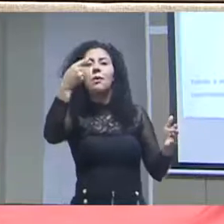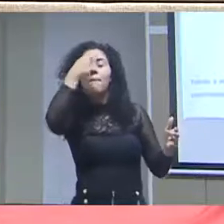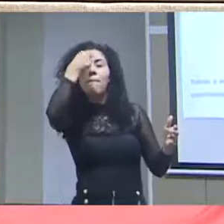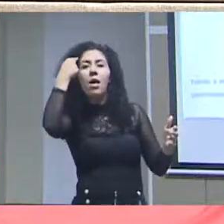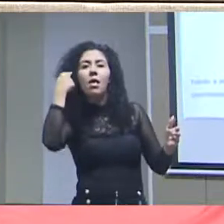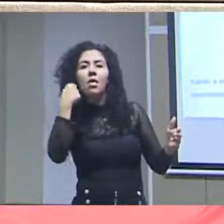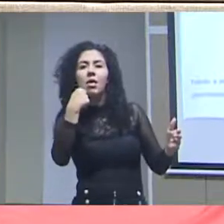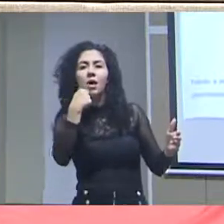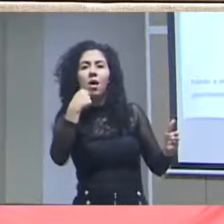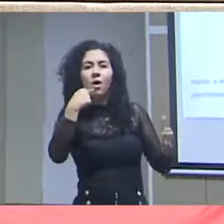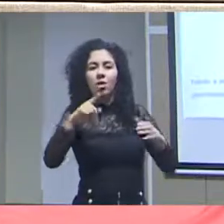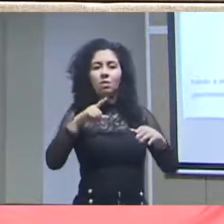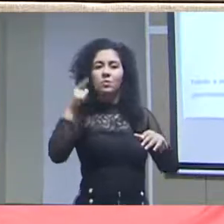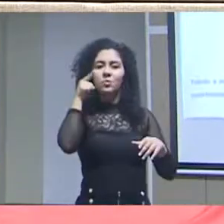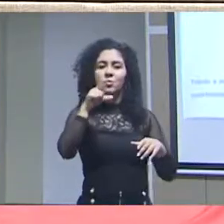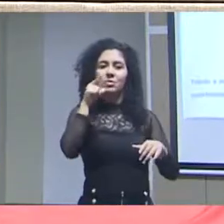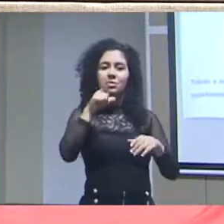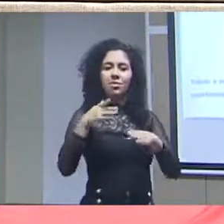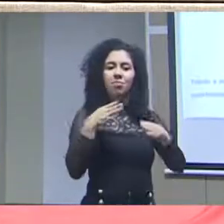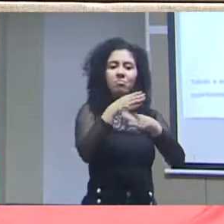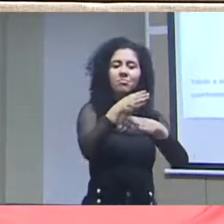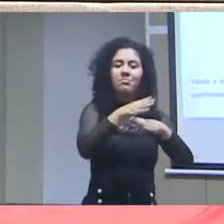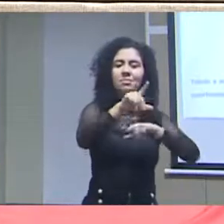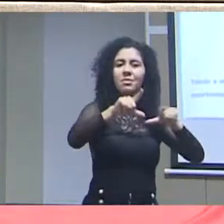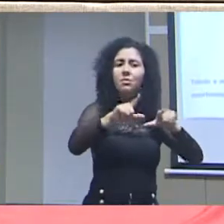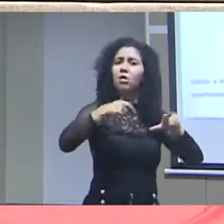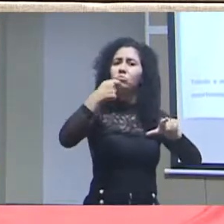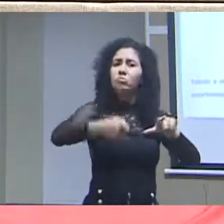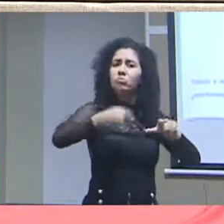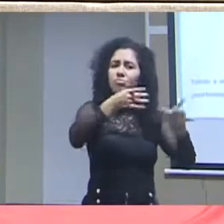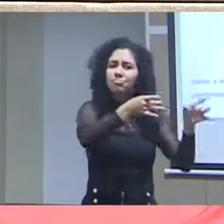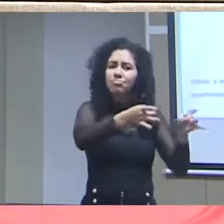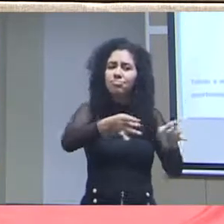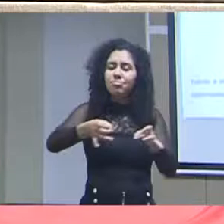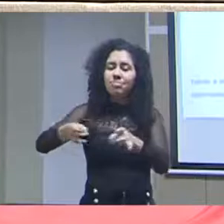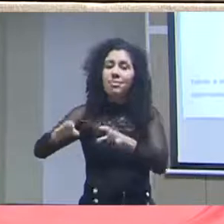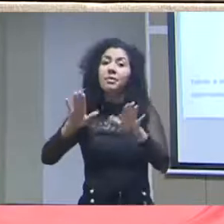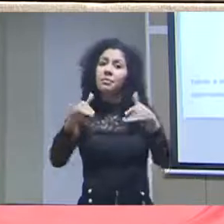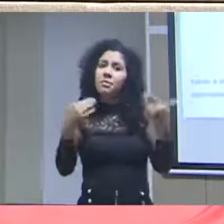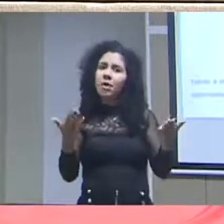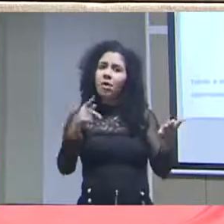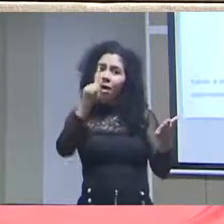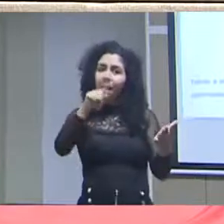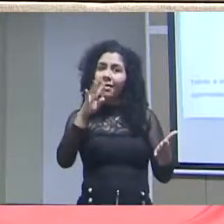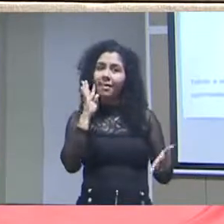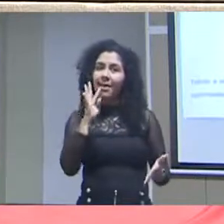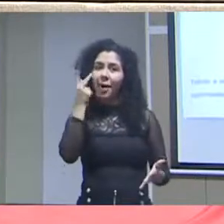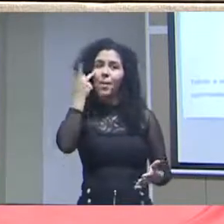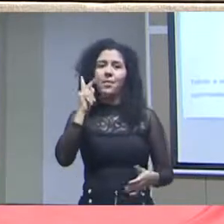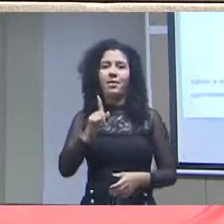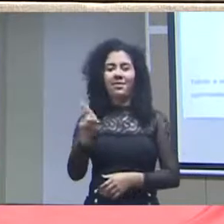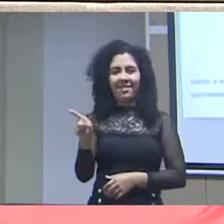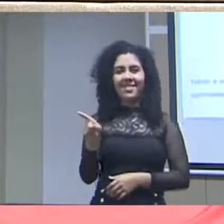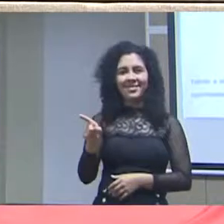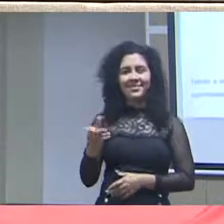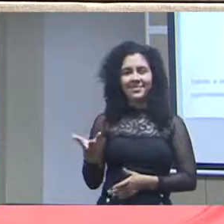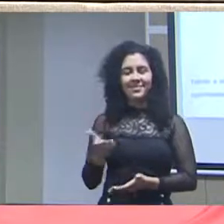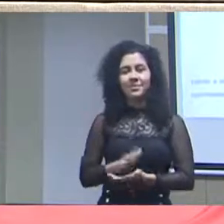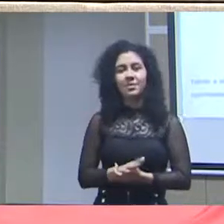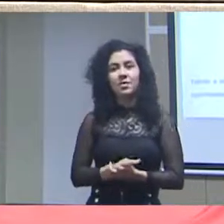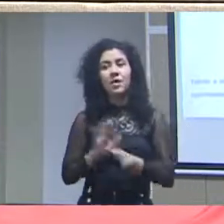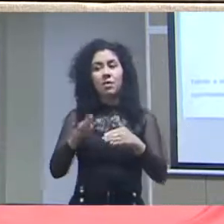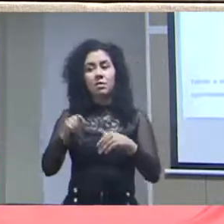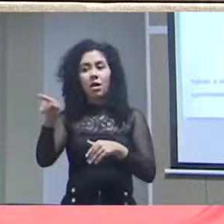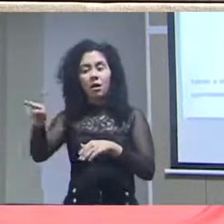40 minutos de trabalho todos os dias. Todos os dias. Então, isso é algo bem legal para ele. Bem